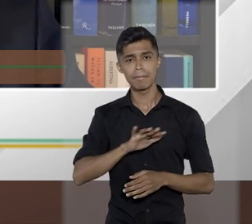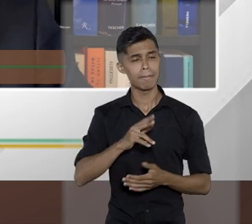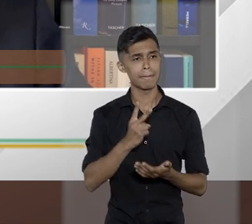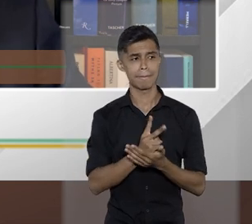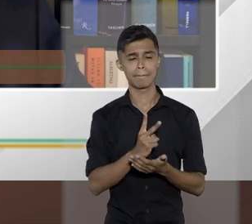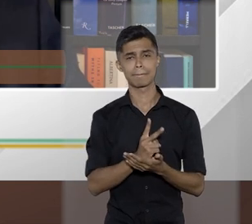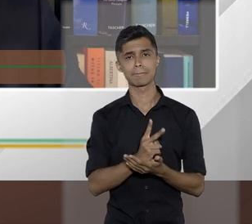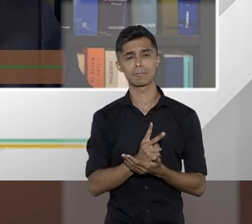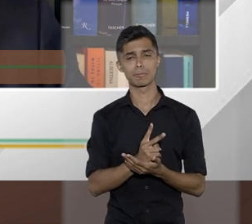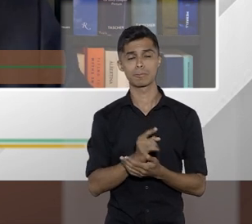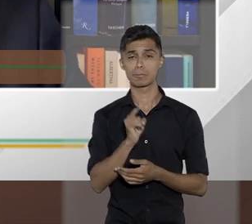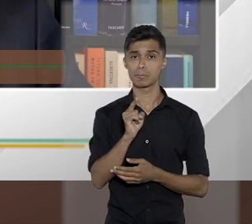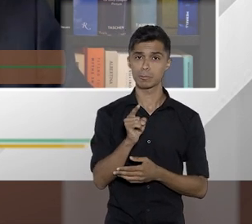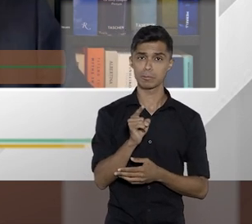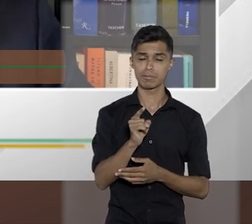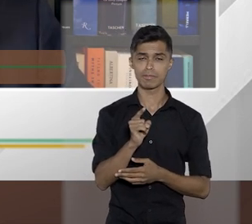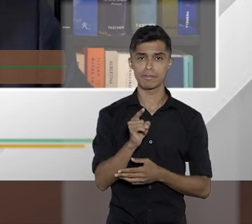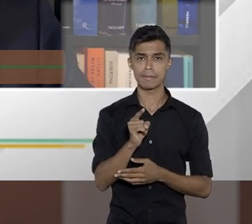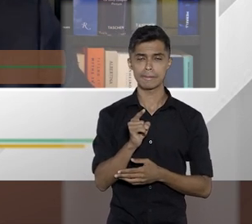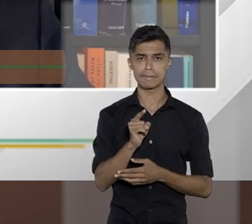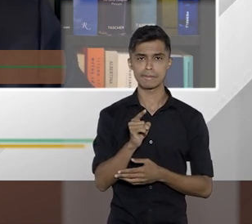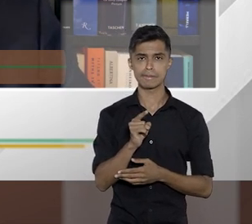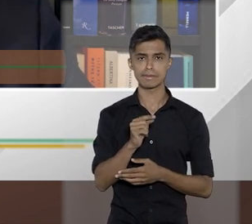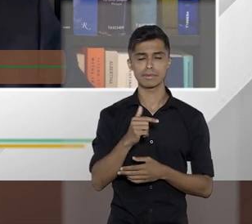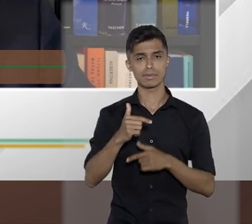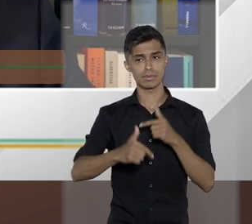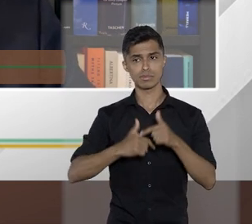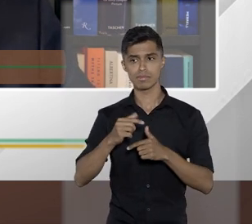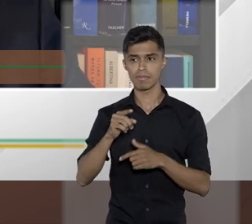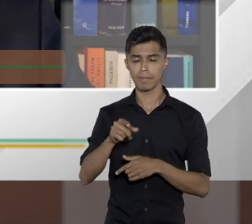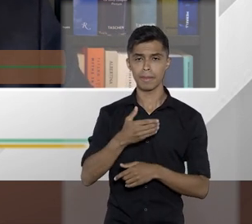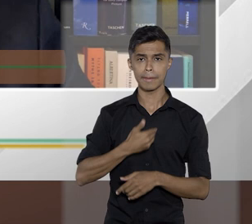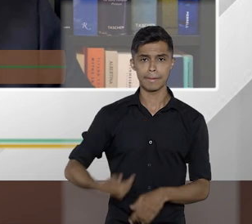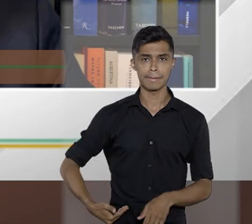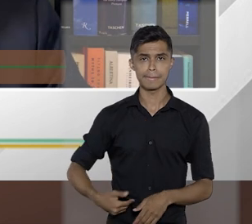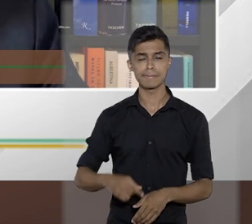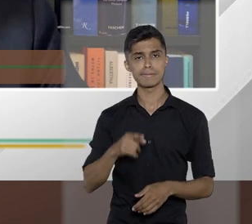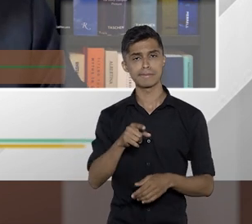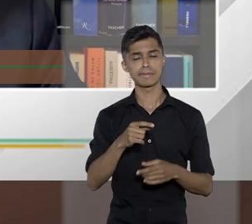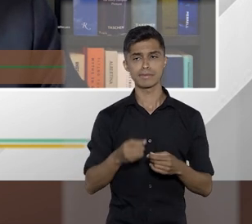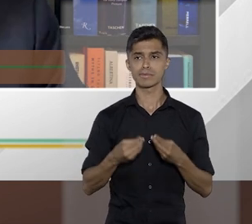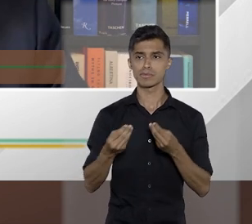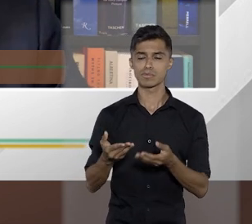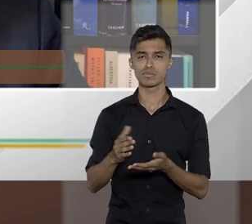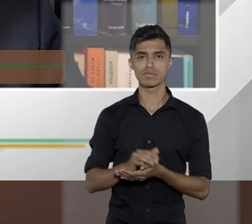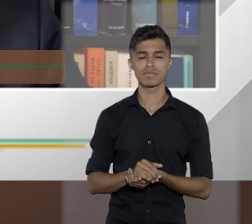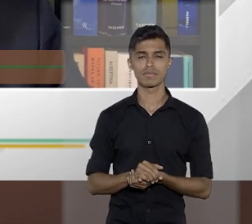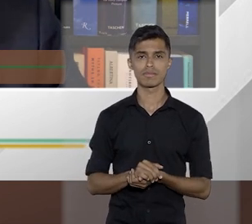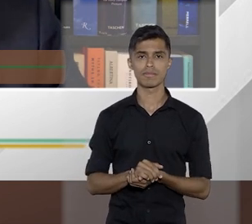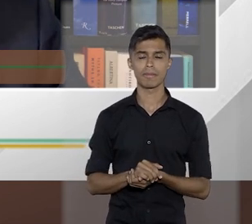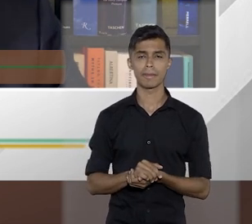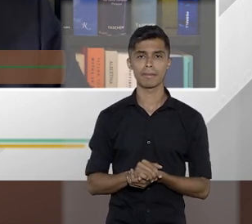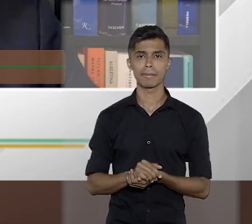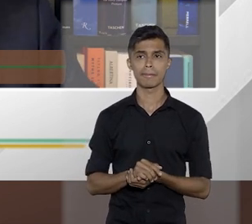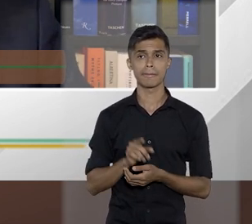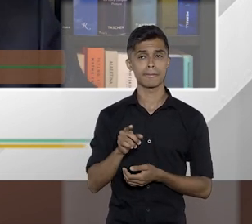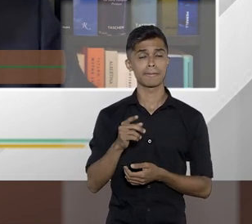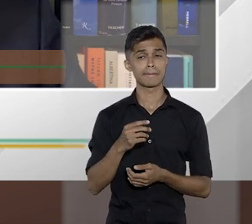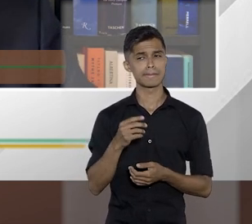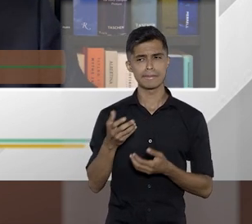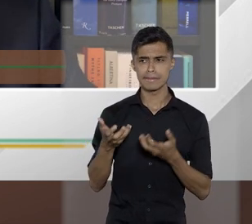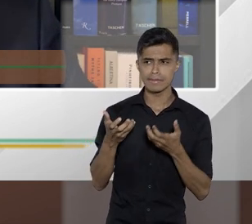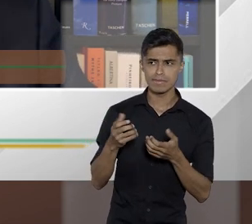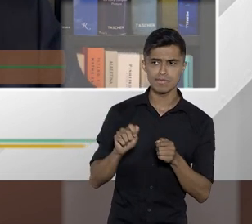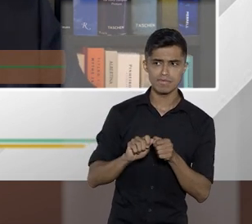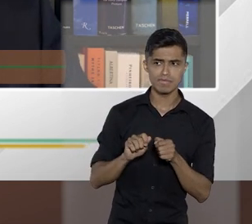você tem um cargo ou uma função pública e você recebe lá olha você não quer fazer seu